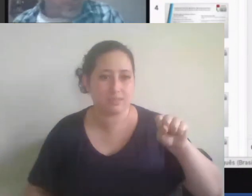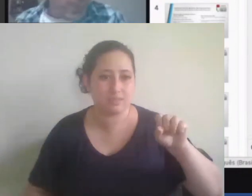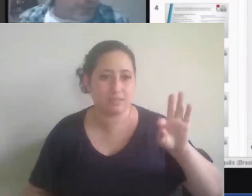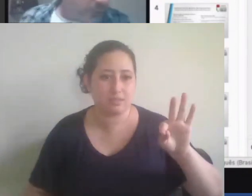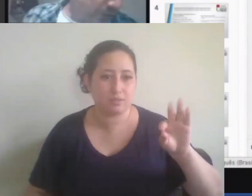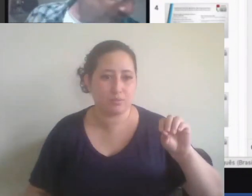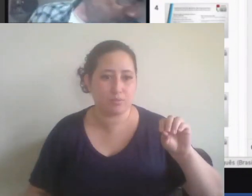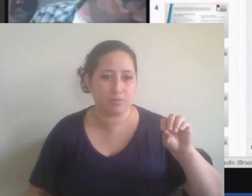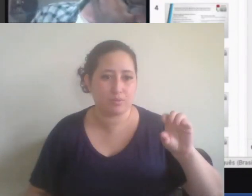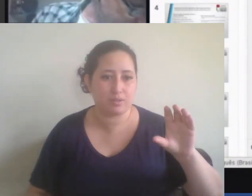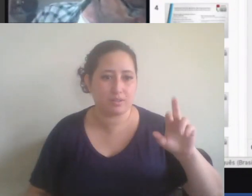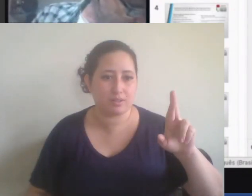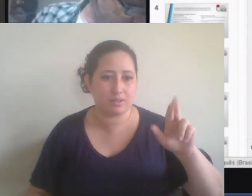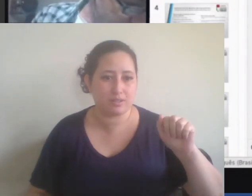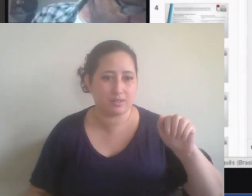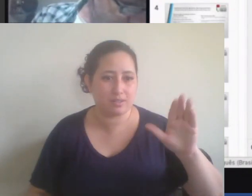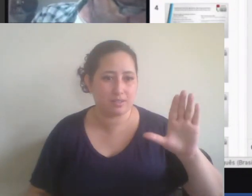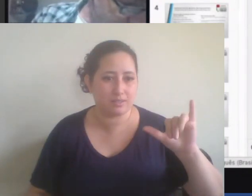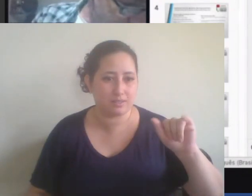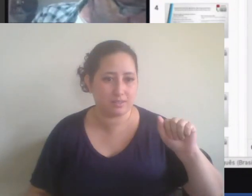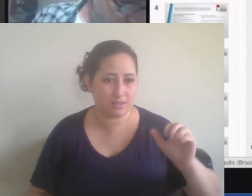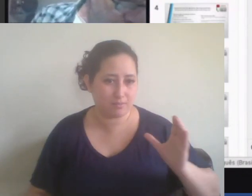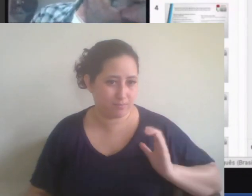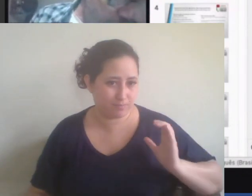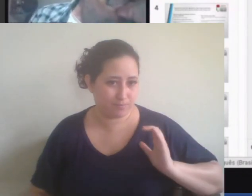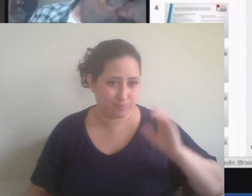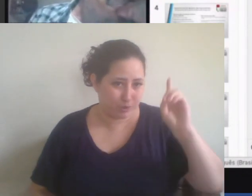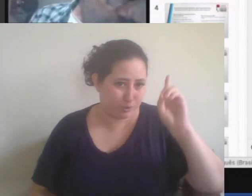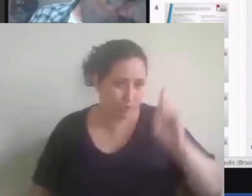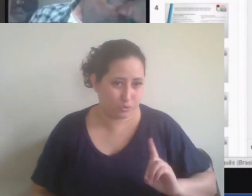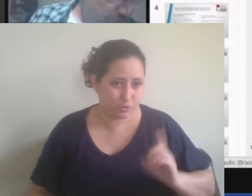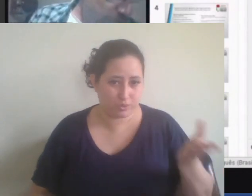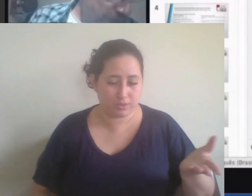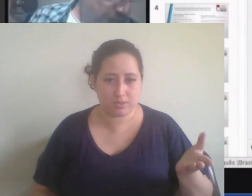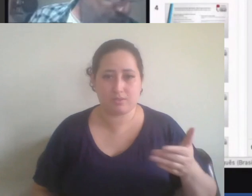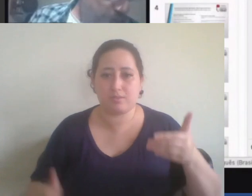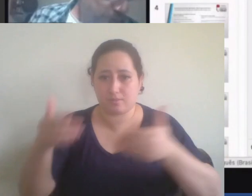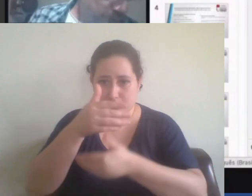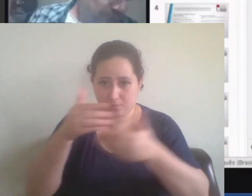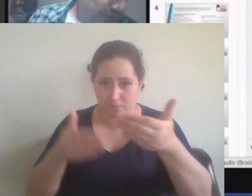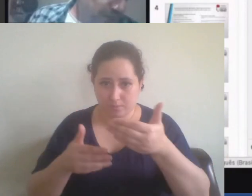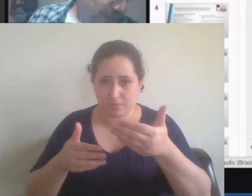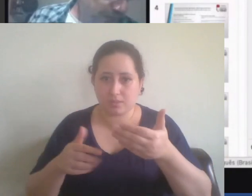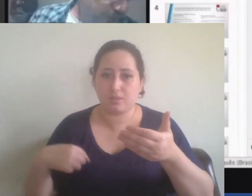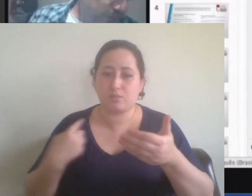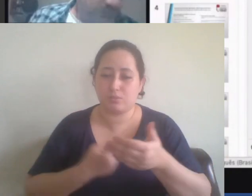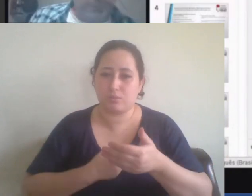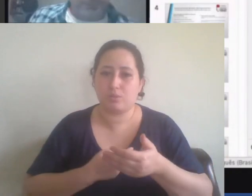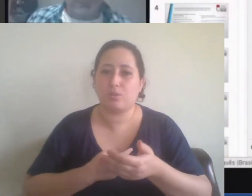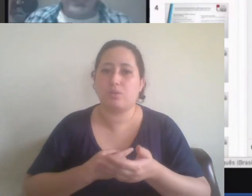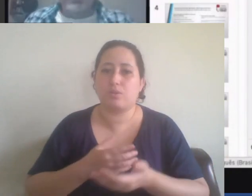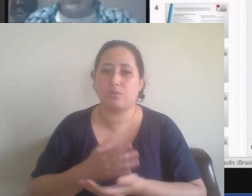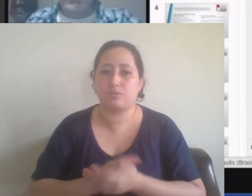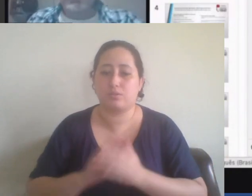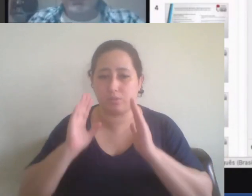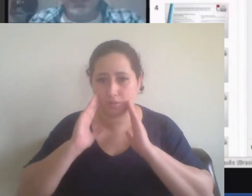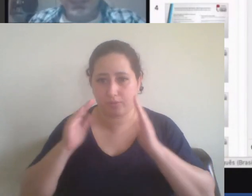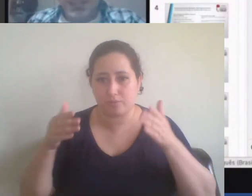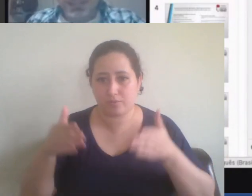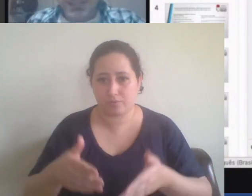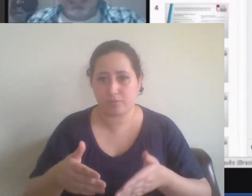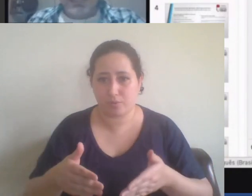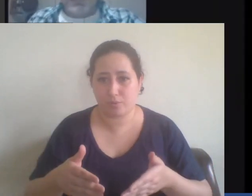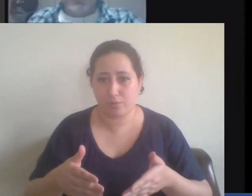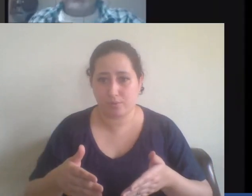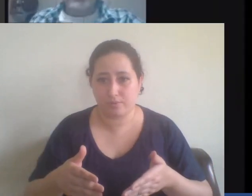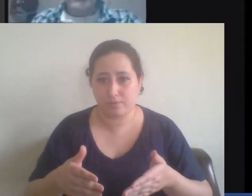Mas, para nós, nessa apresentação, nós vamos ficar centrados bem mais